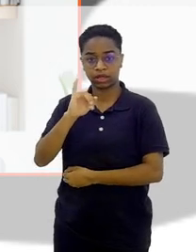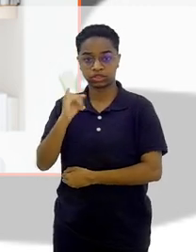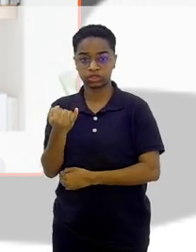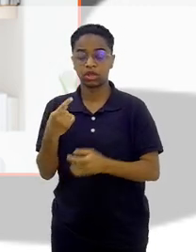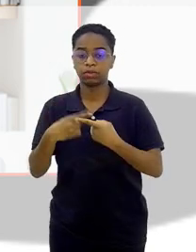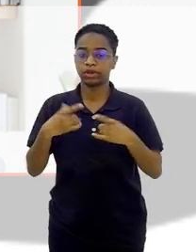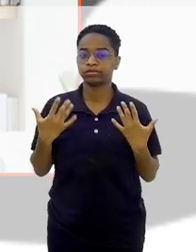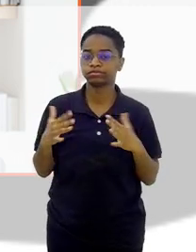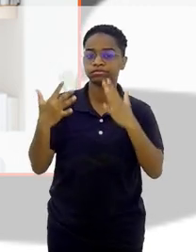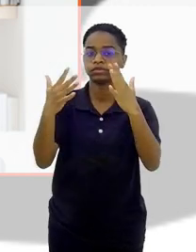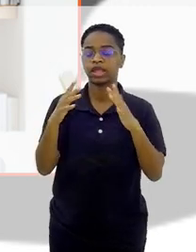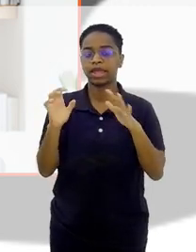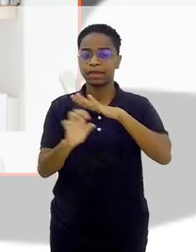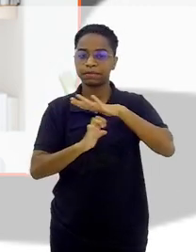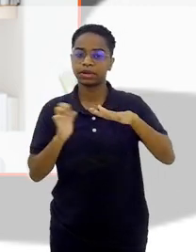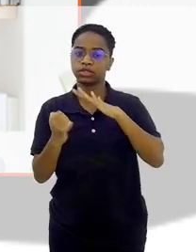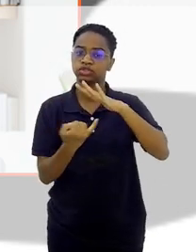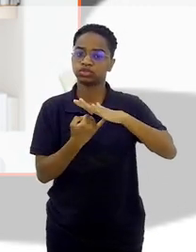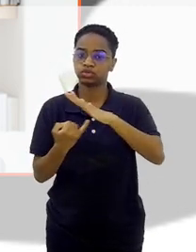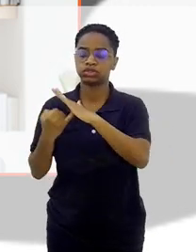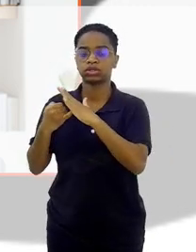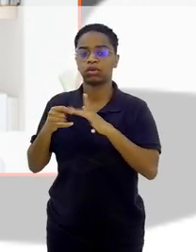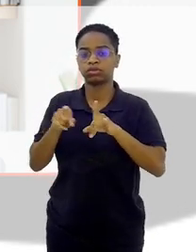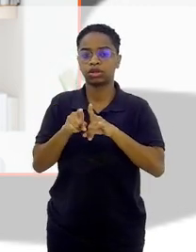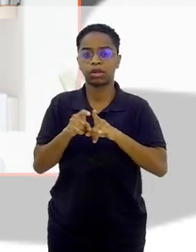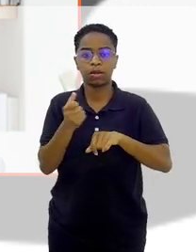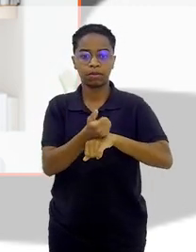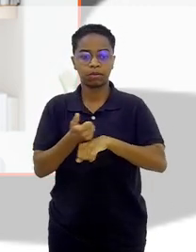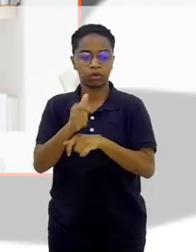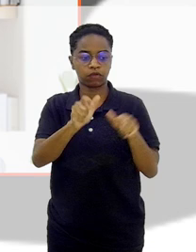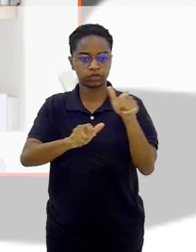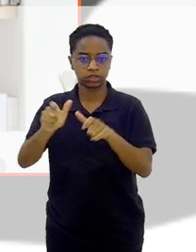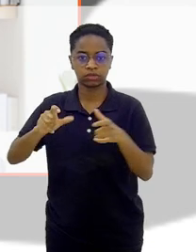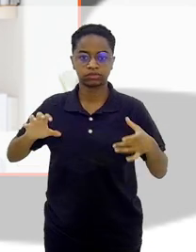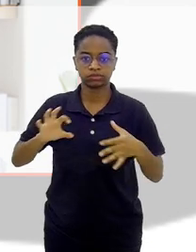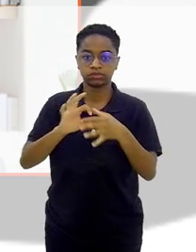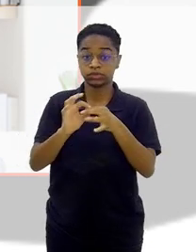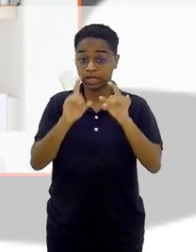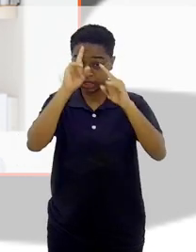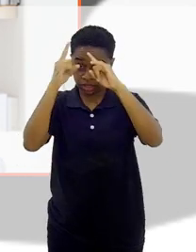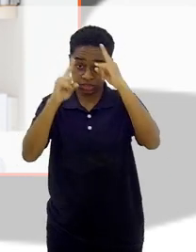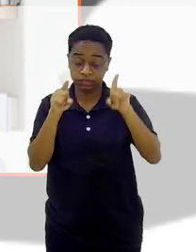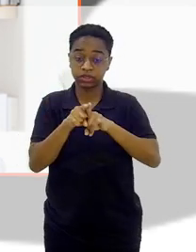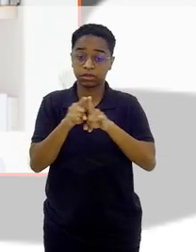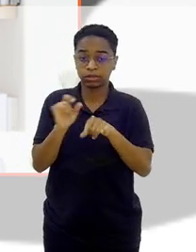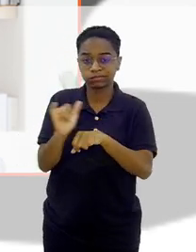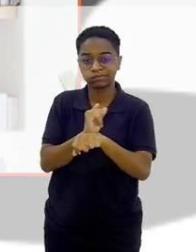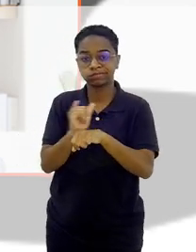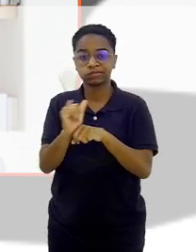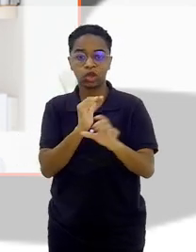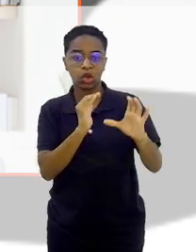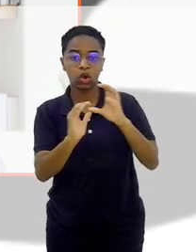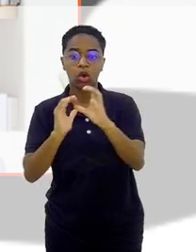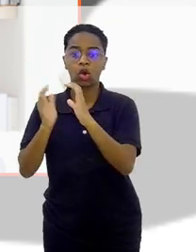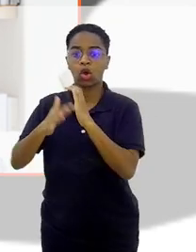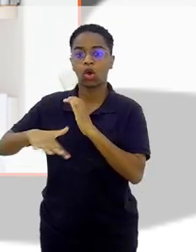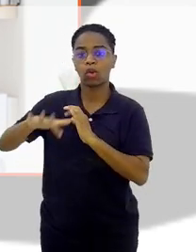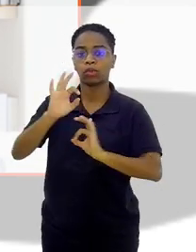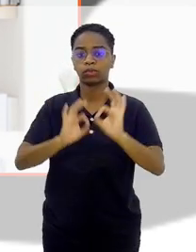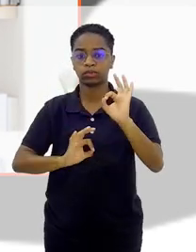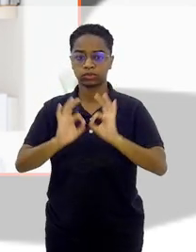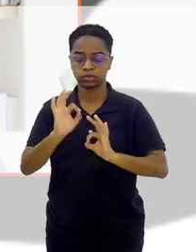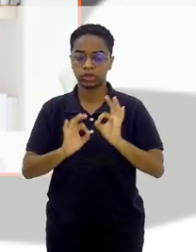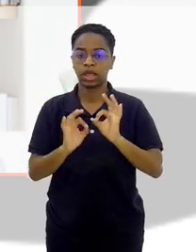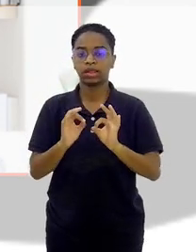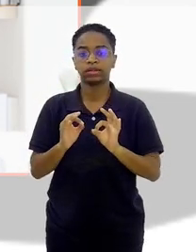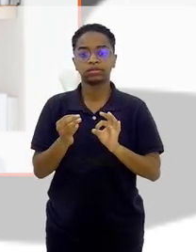empresas, instituições, mídias e profissionais que combinam criatividade, recursos e estratégias em comunicação organizacional